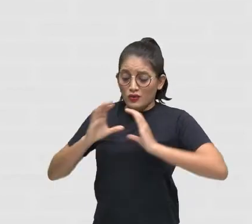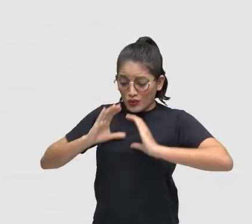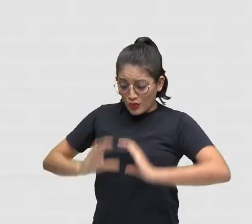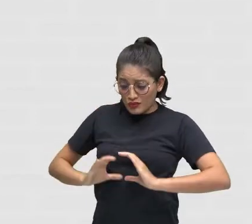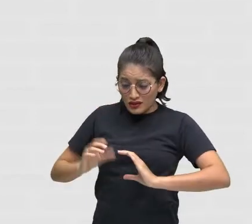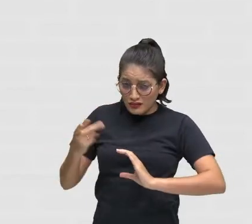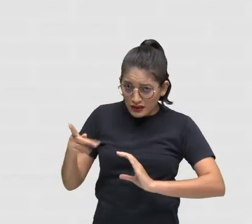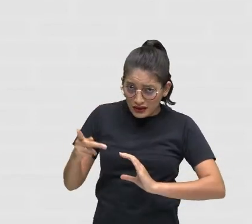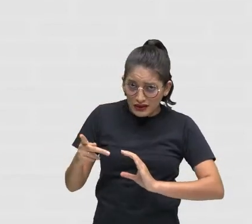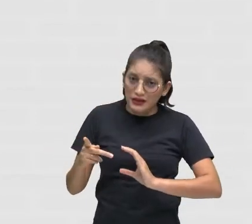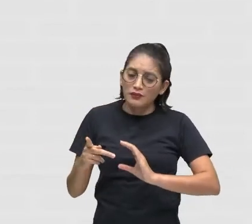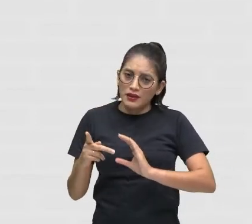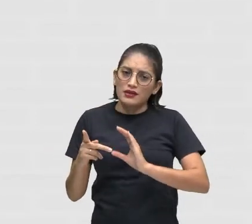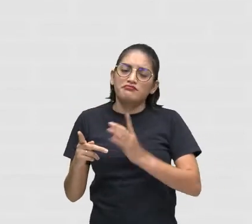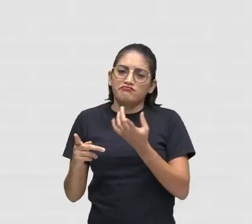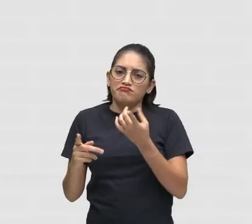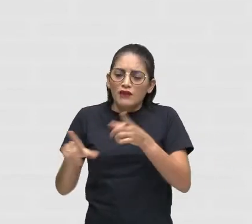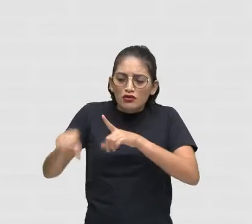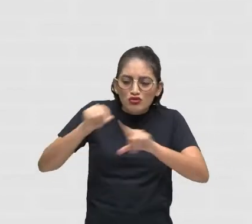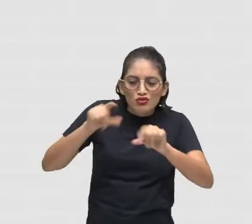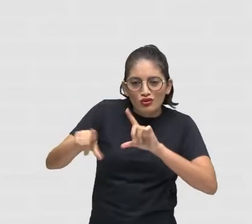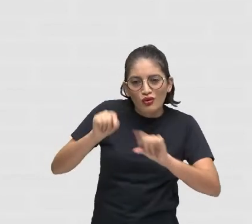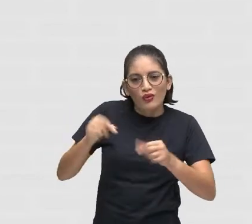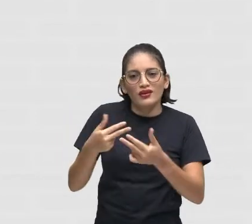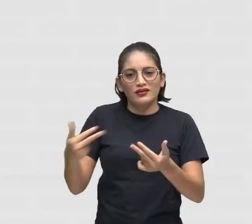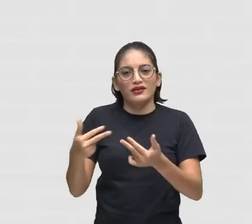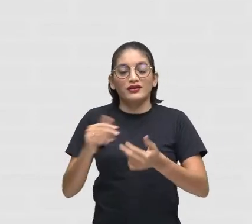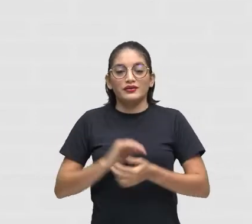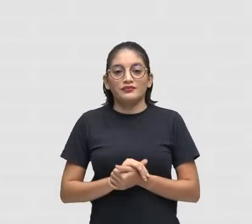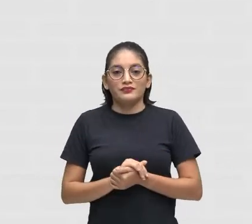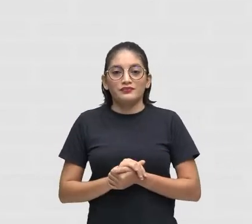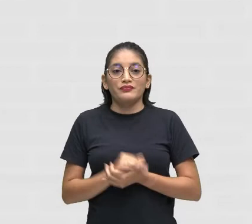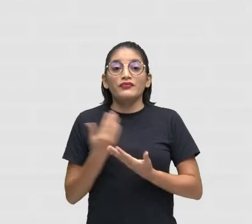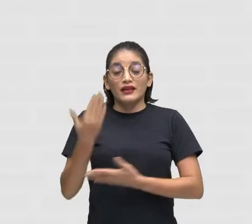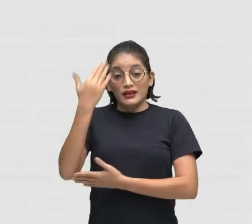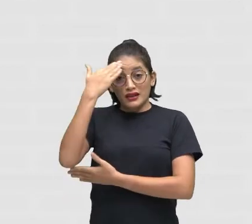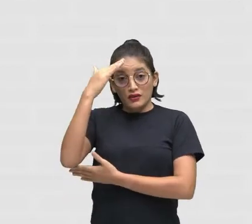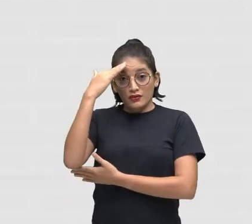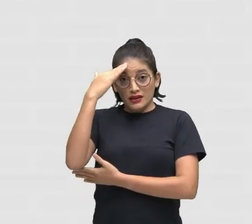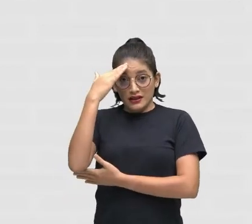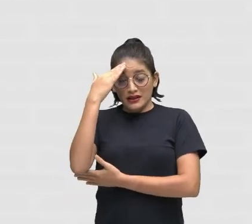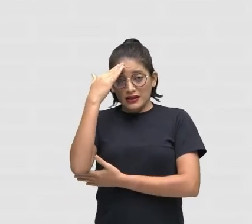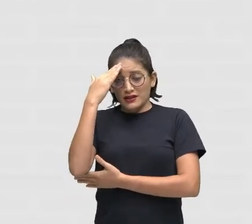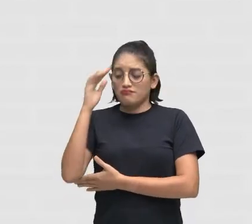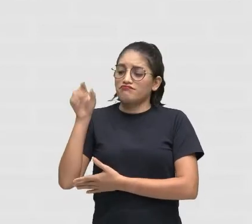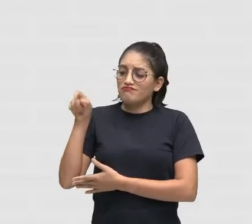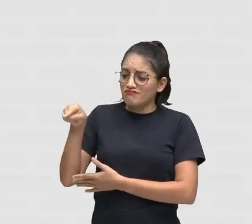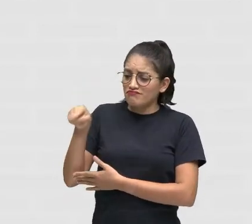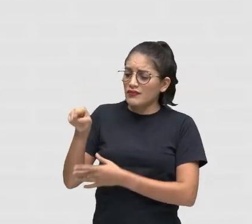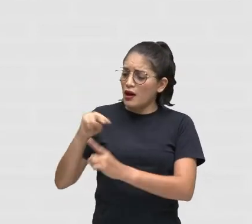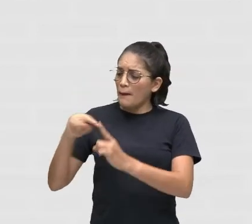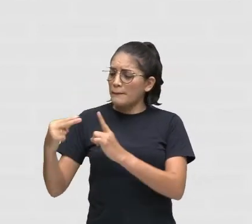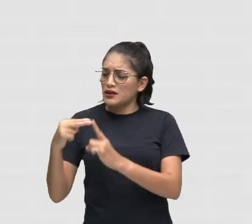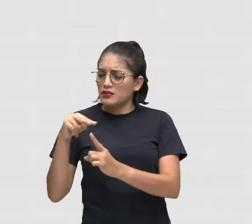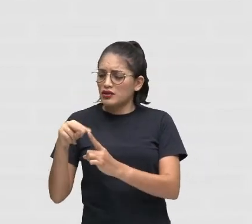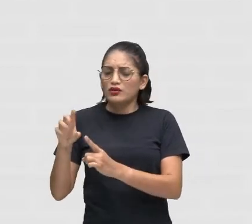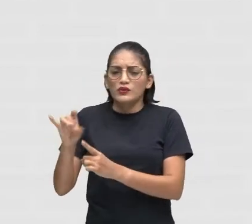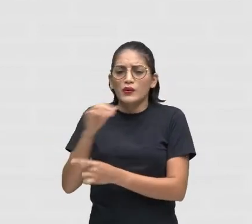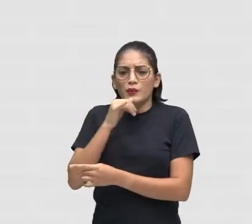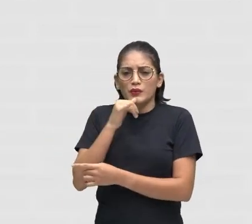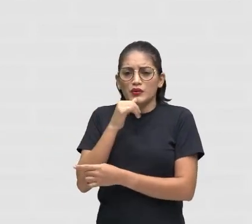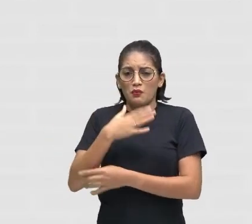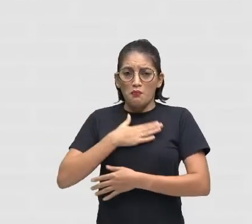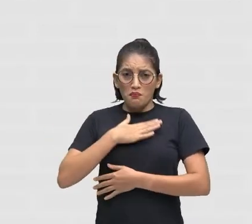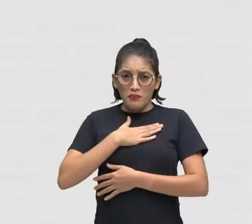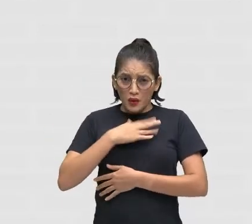E decisões Então compreender Uma situação A partir do ponto De vista Do outro E não somente Do